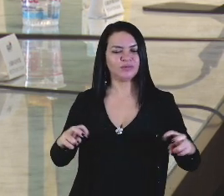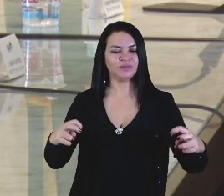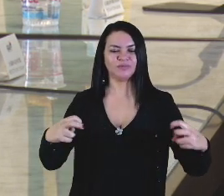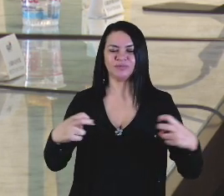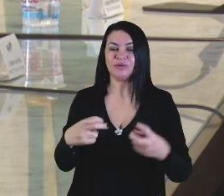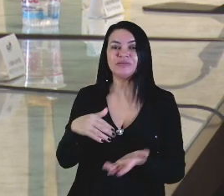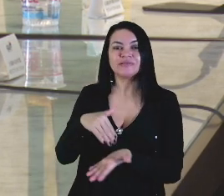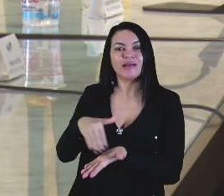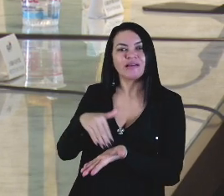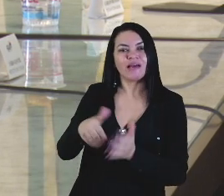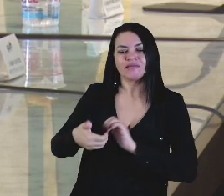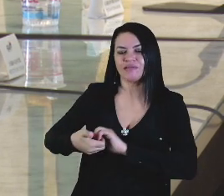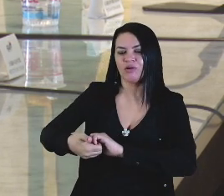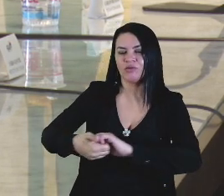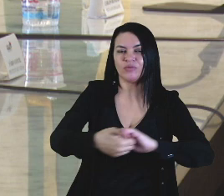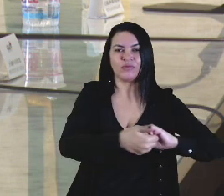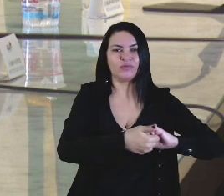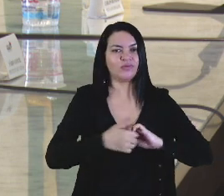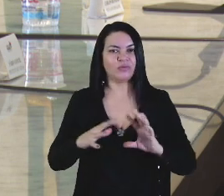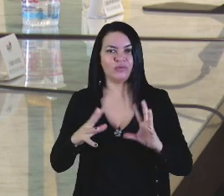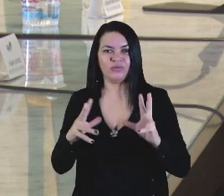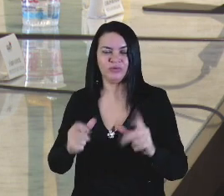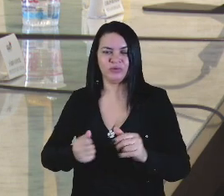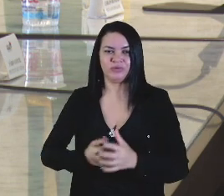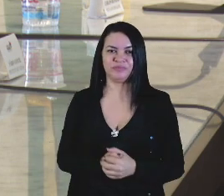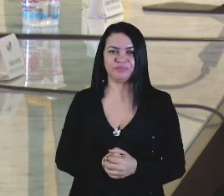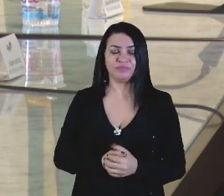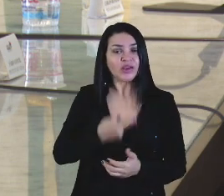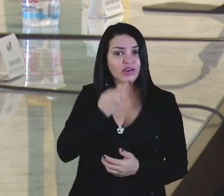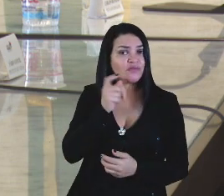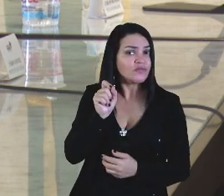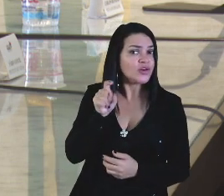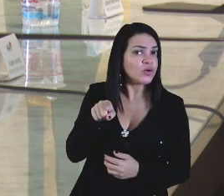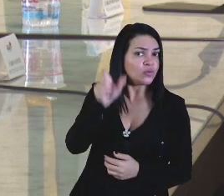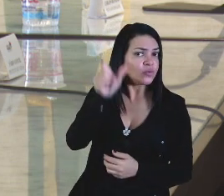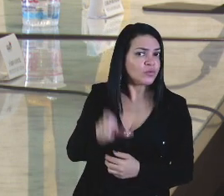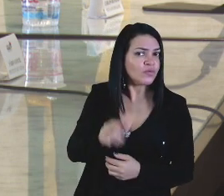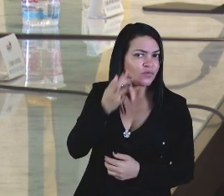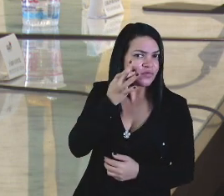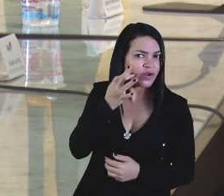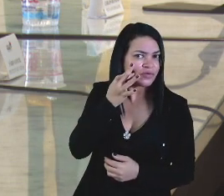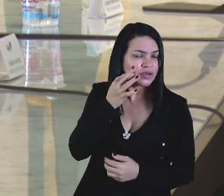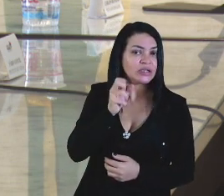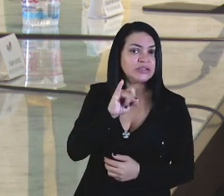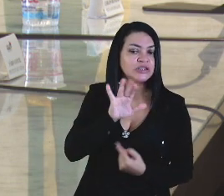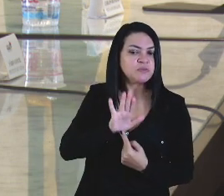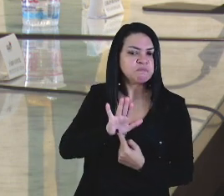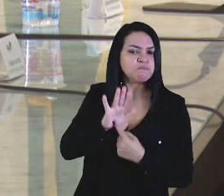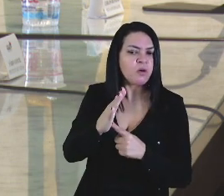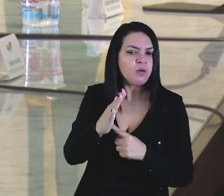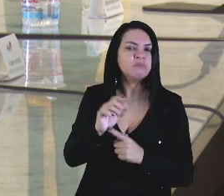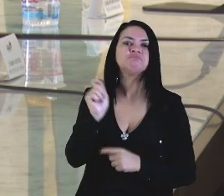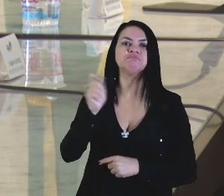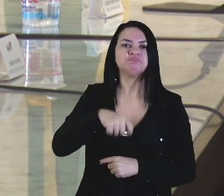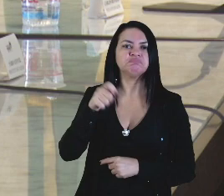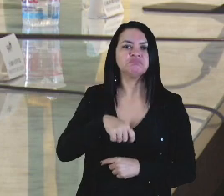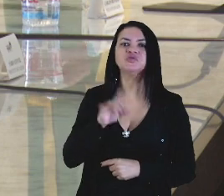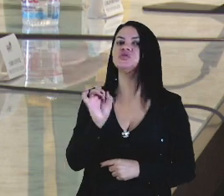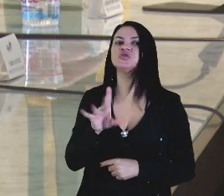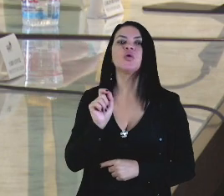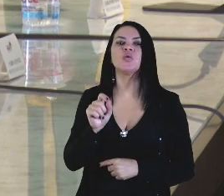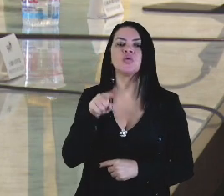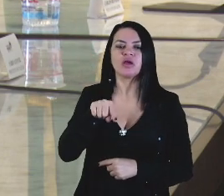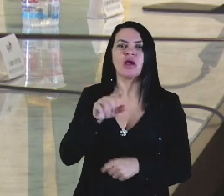secretários estaduais. Dizer, Flávio, que se dá uma demonstração, não